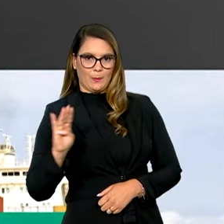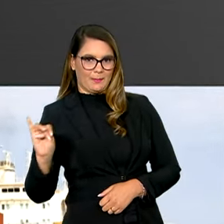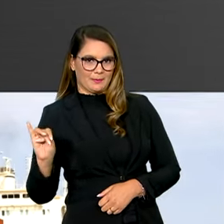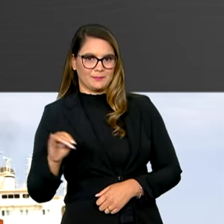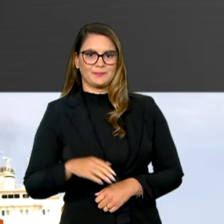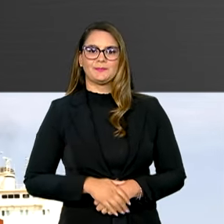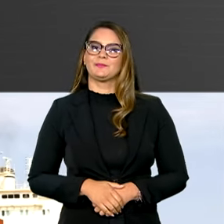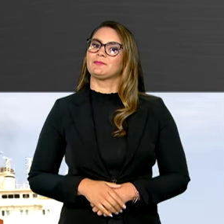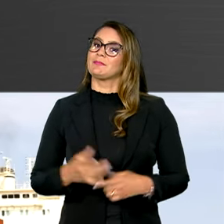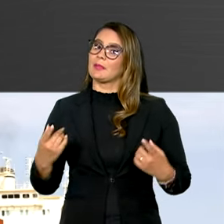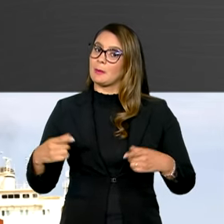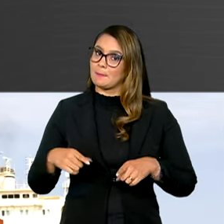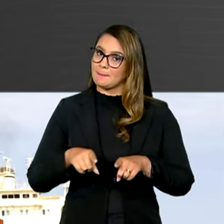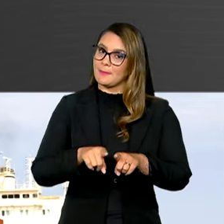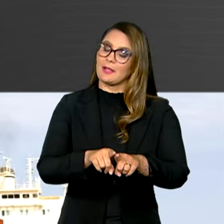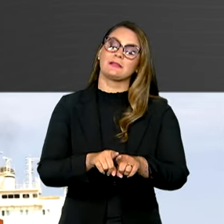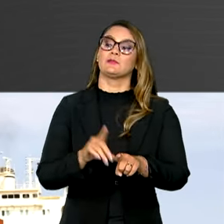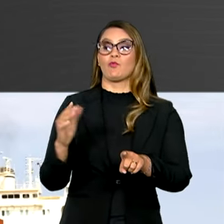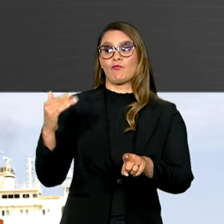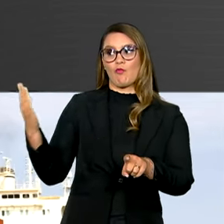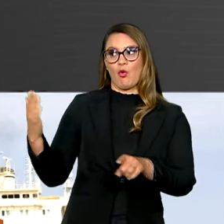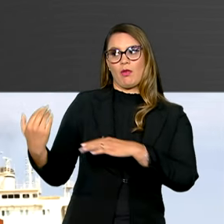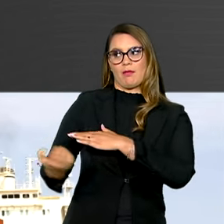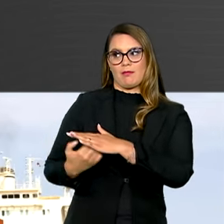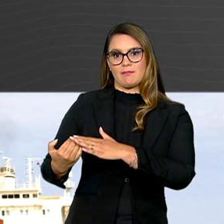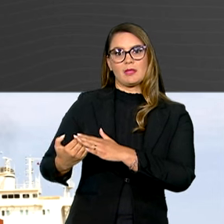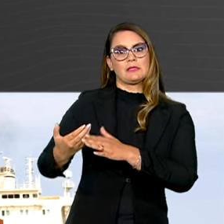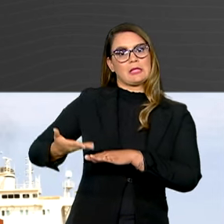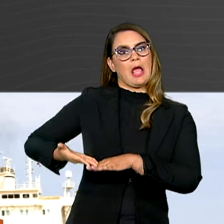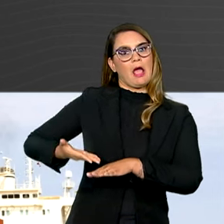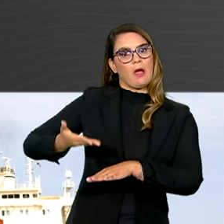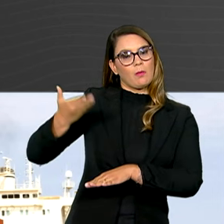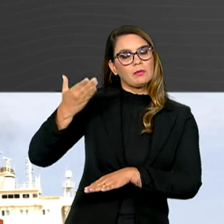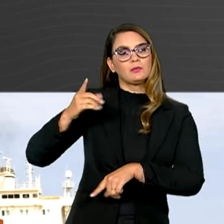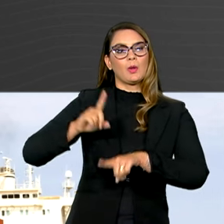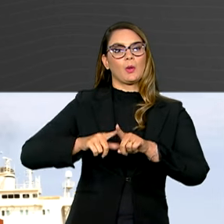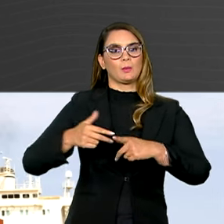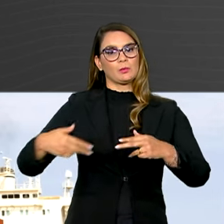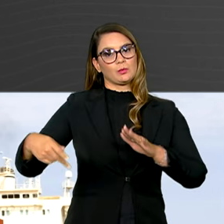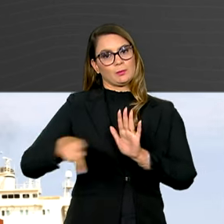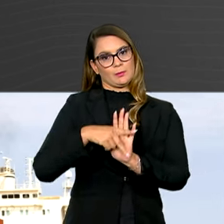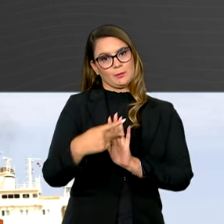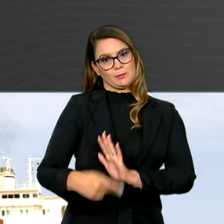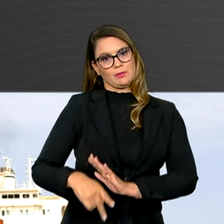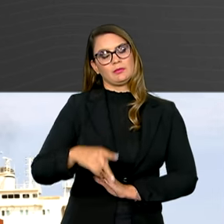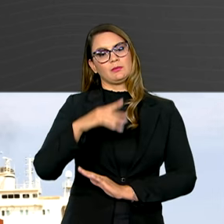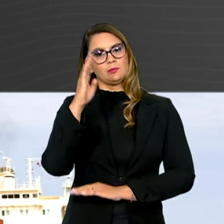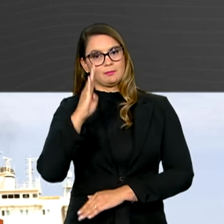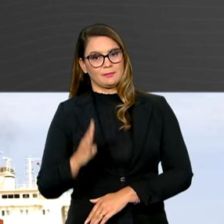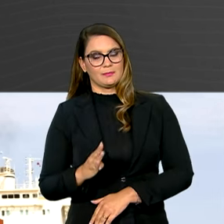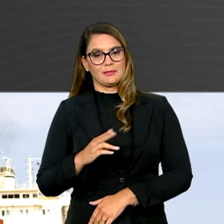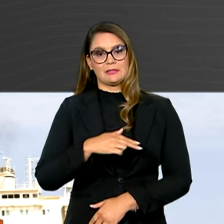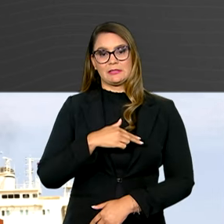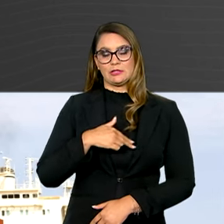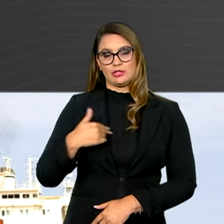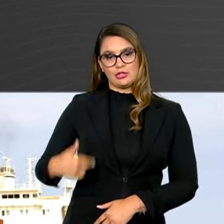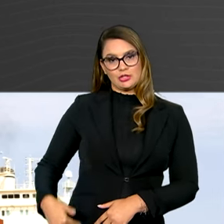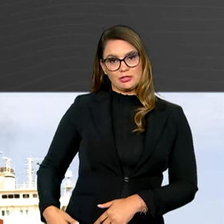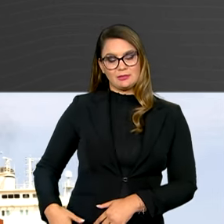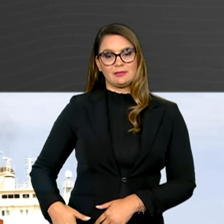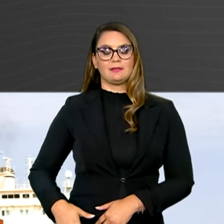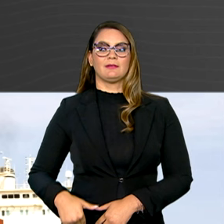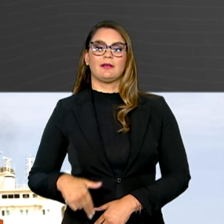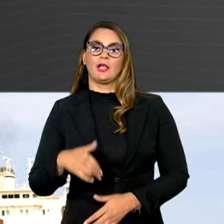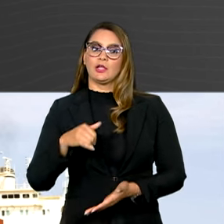principais parceiros comerciais estrangeiros tiveram uma alta na demanda por produtos brasileiros. China, Indonésia, Vietnã,